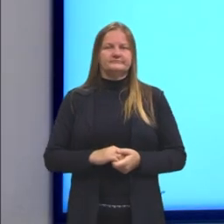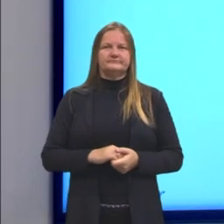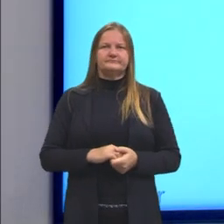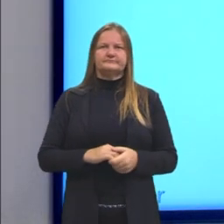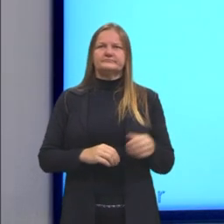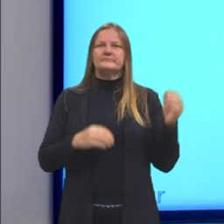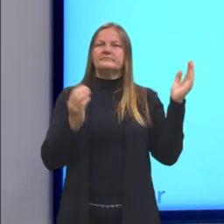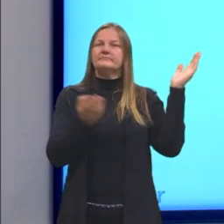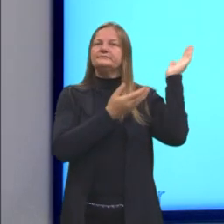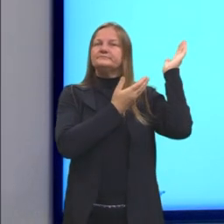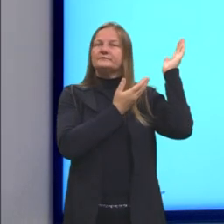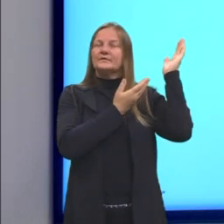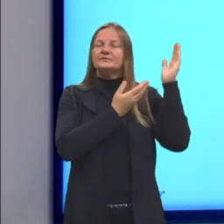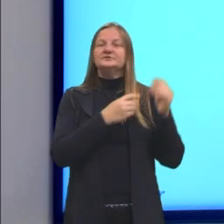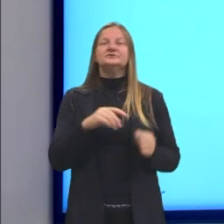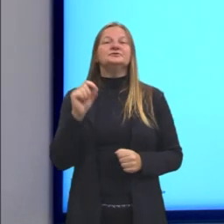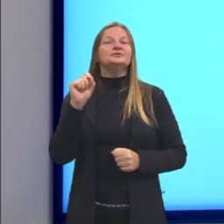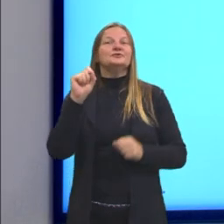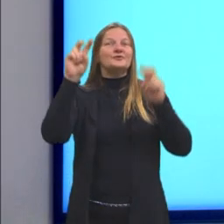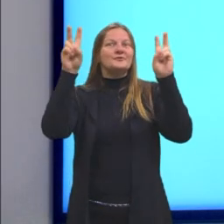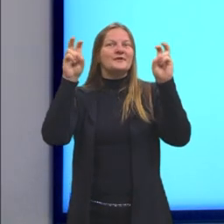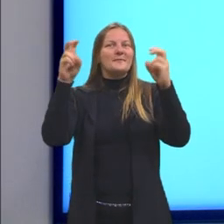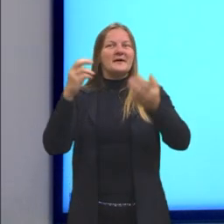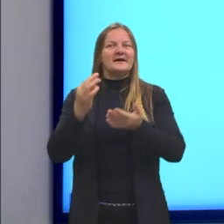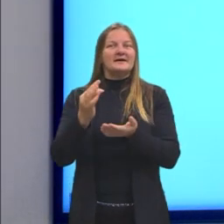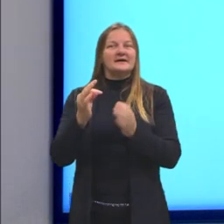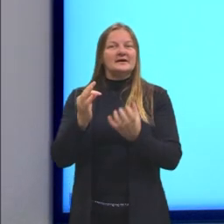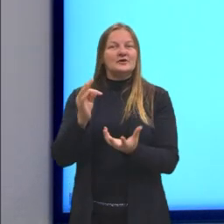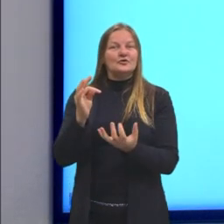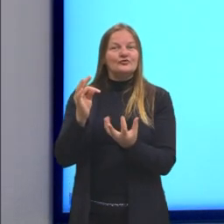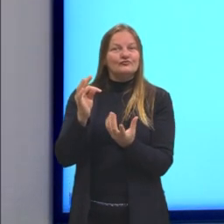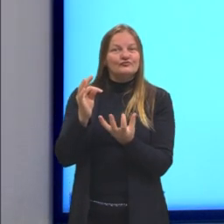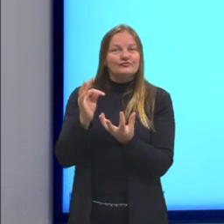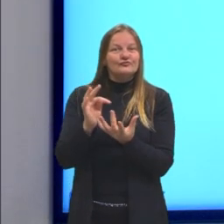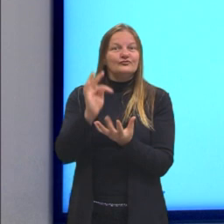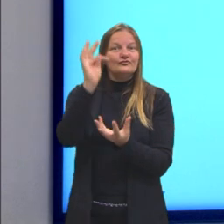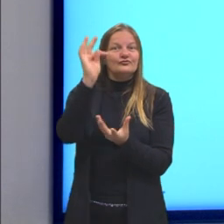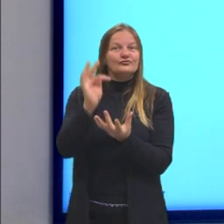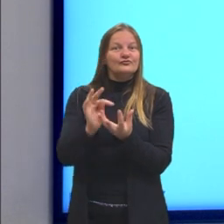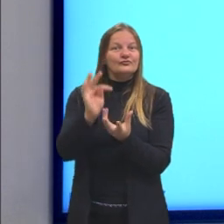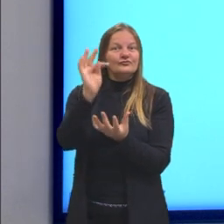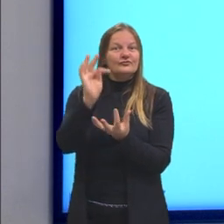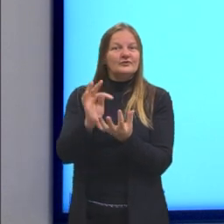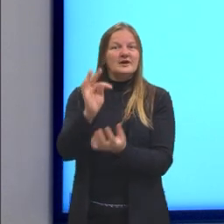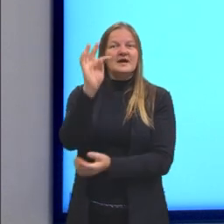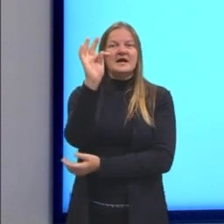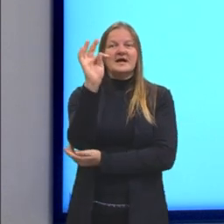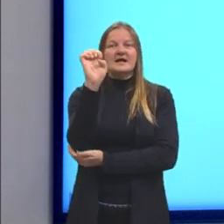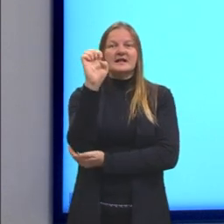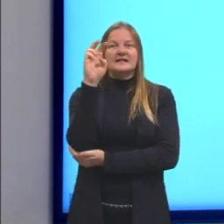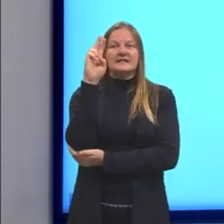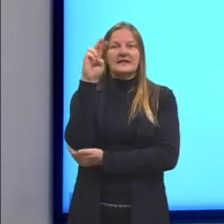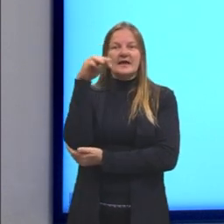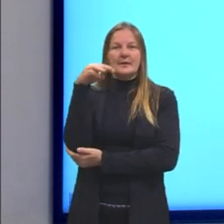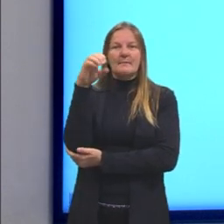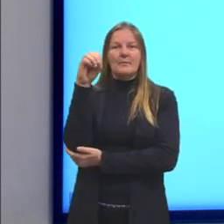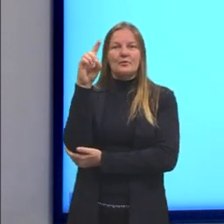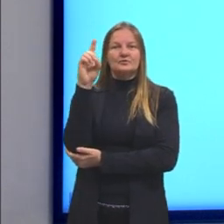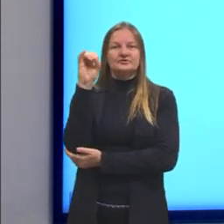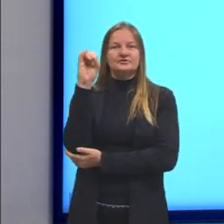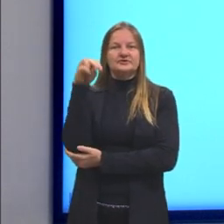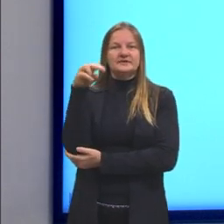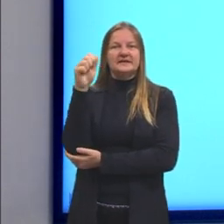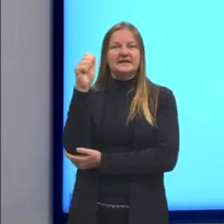Então, hoje a gente está entrando na área da termodinâmica. Uma área, então, da física que ela é empírica,